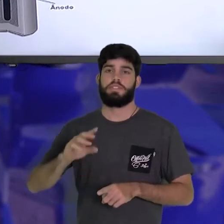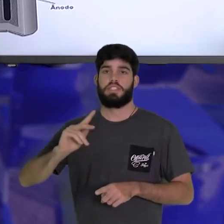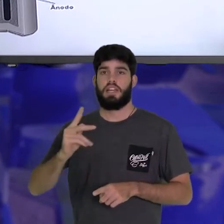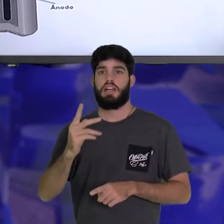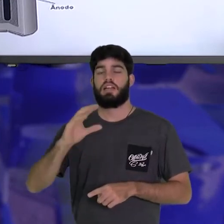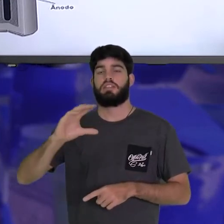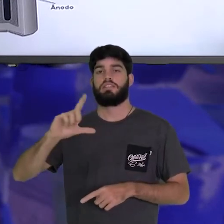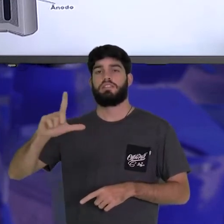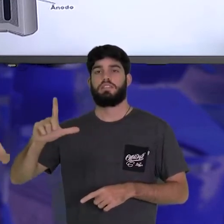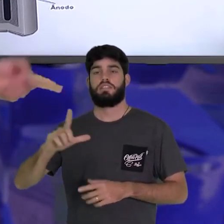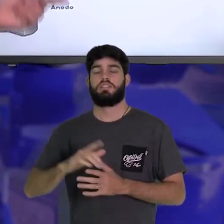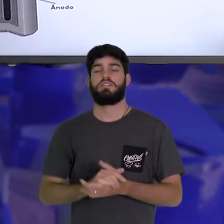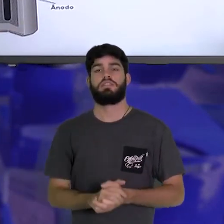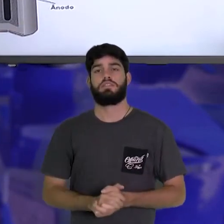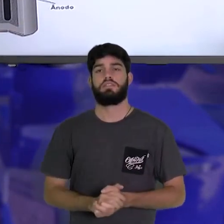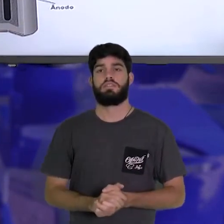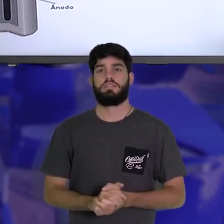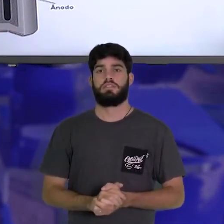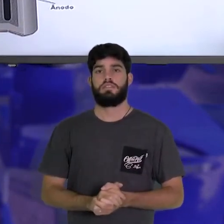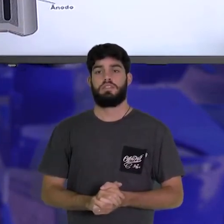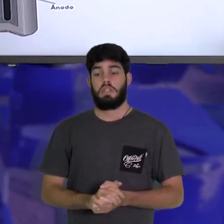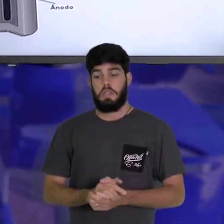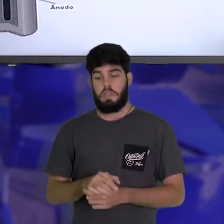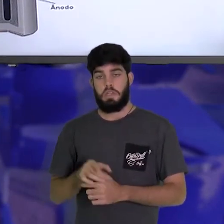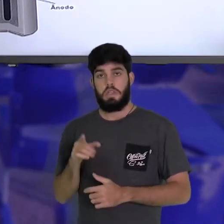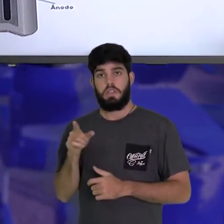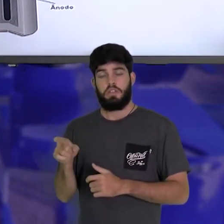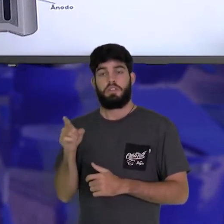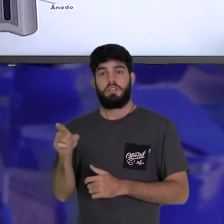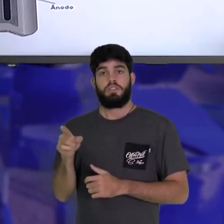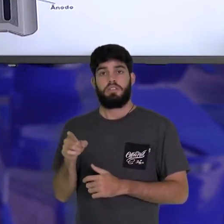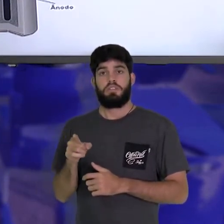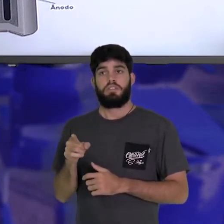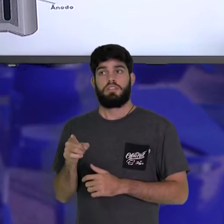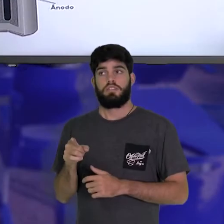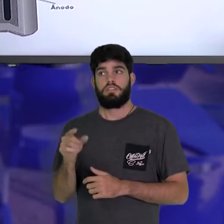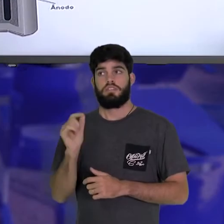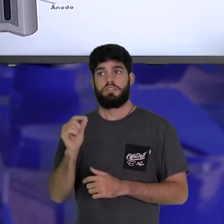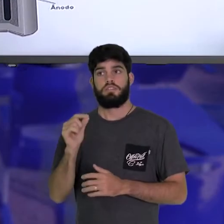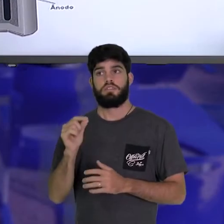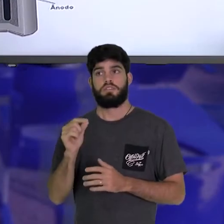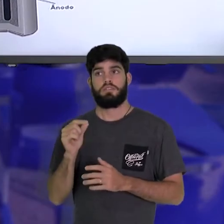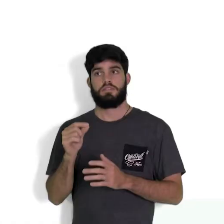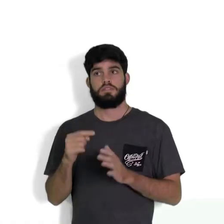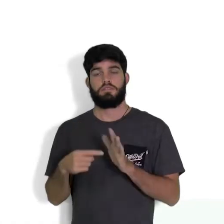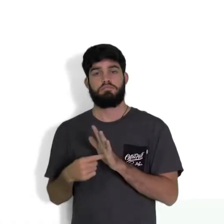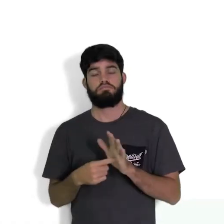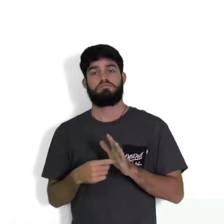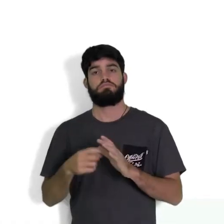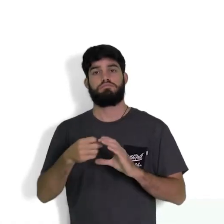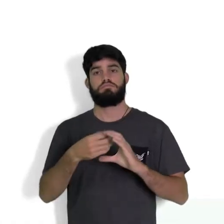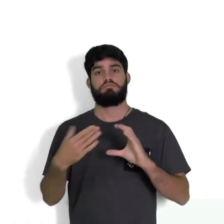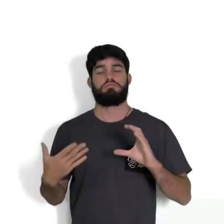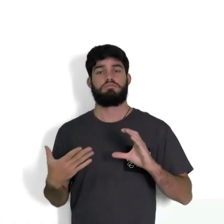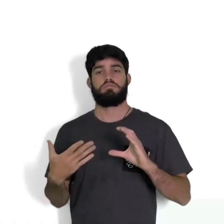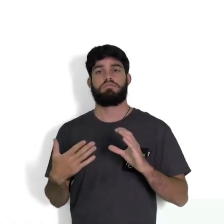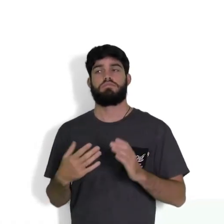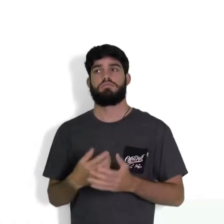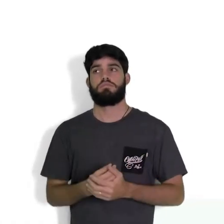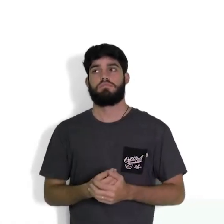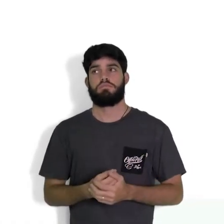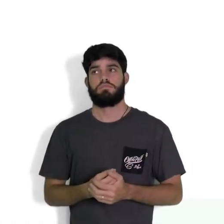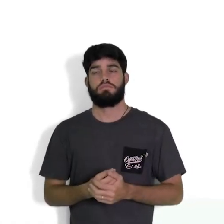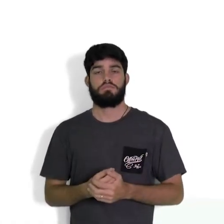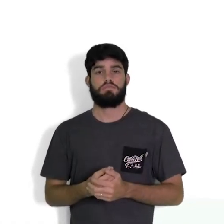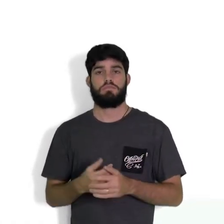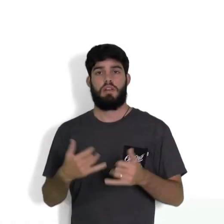é um ácido forte. Então, esse cloreto de amônio aqui, é o que dá essa característica de pilha ácida. Então, a pilha